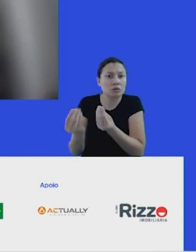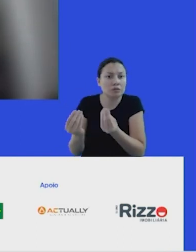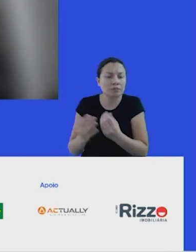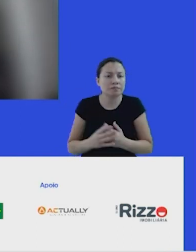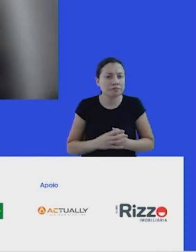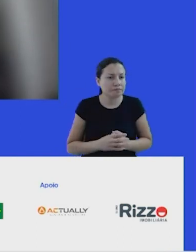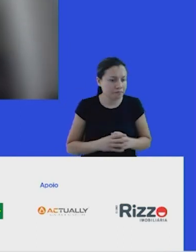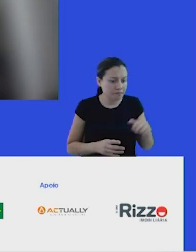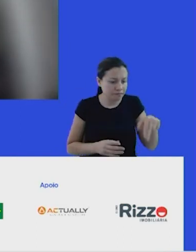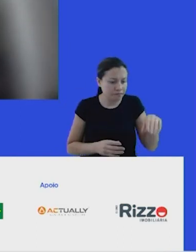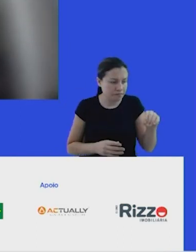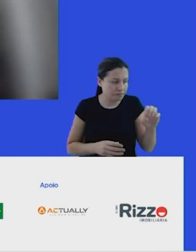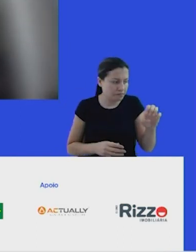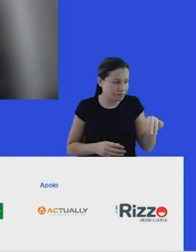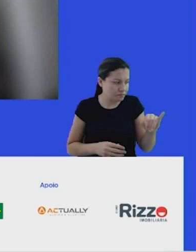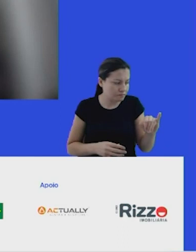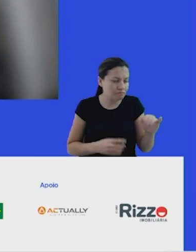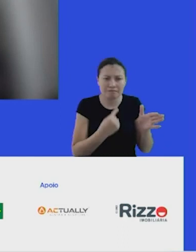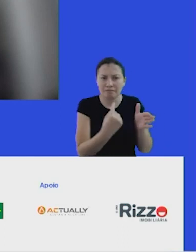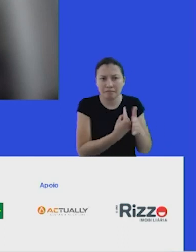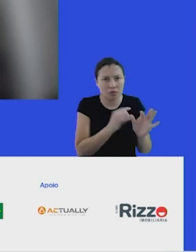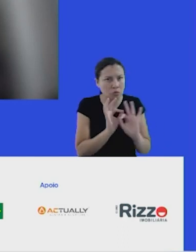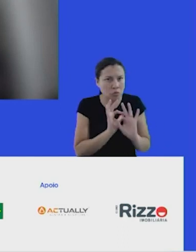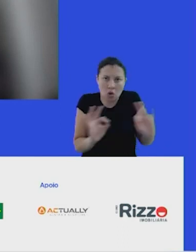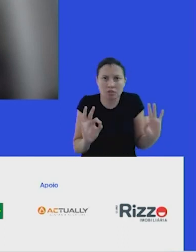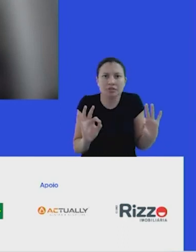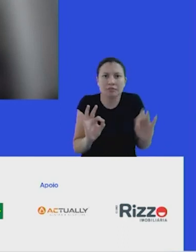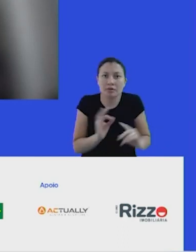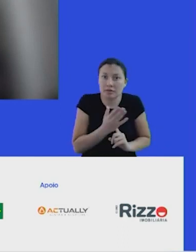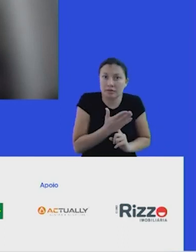Noemi, ótima pergunta. A tecnologia é a grande